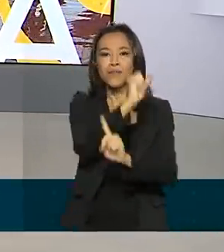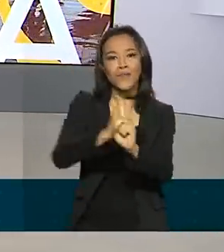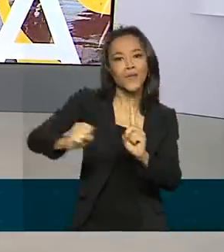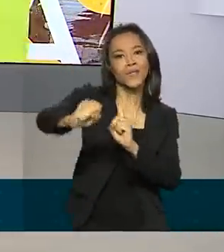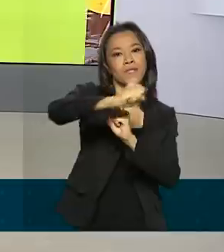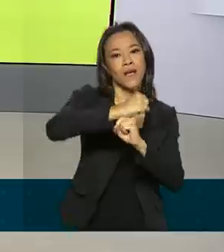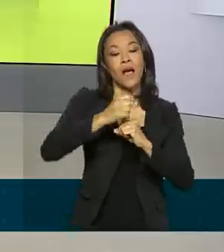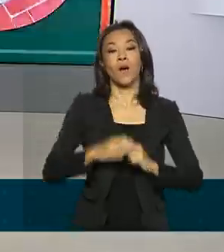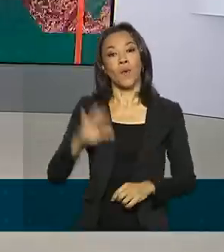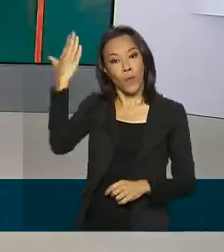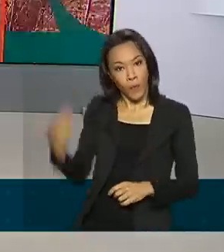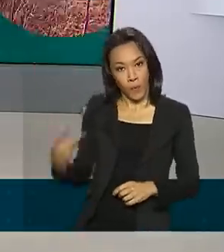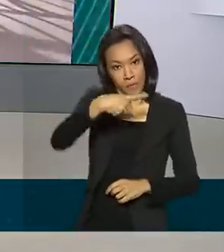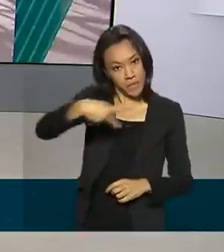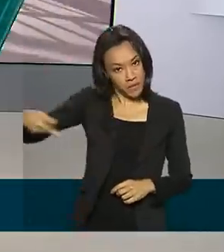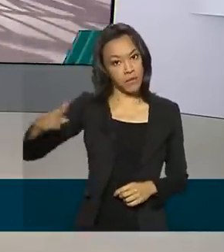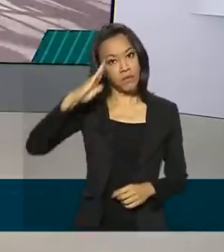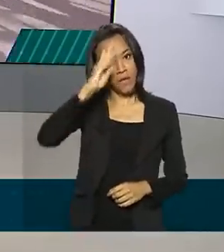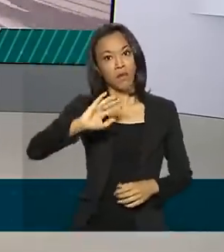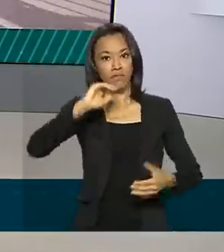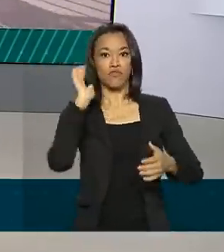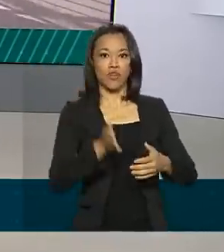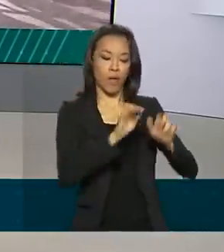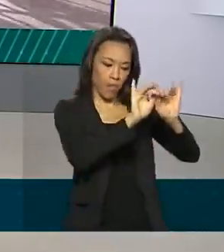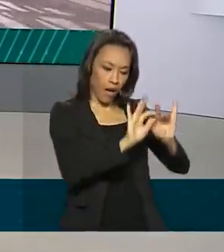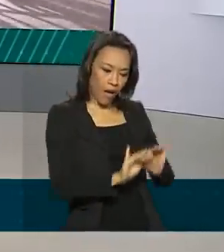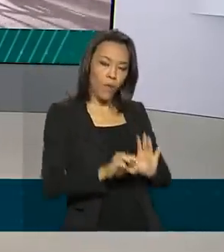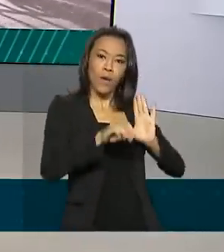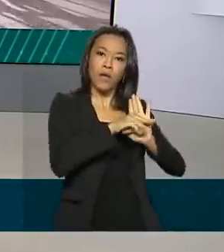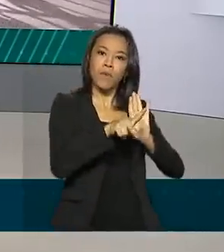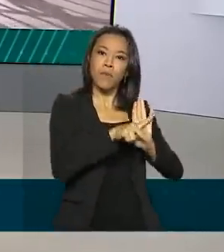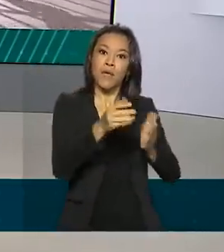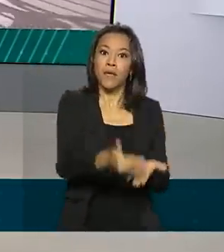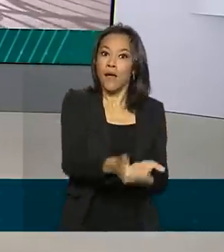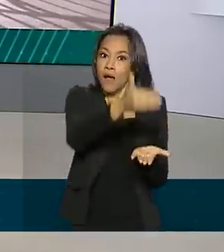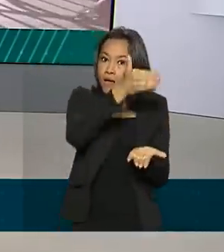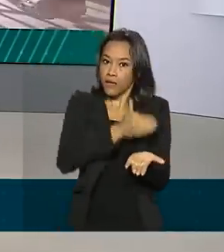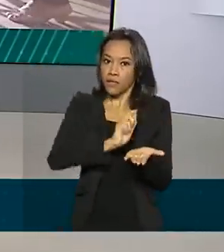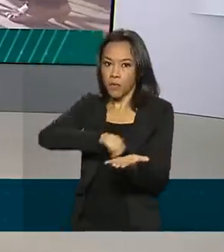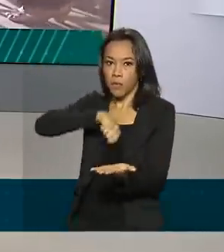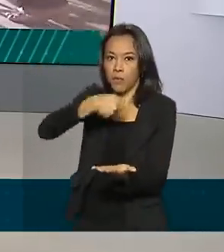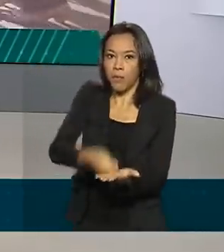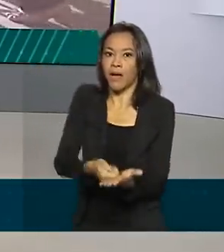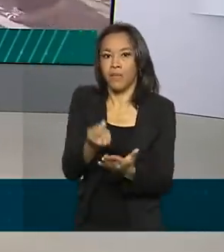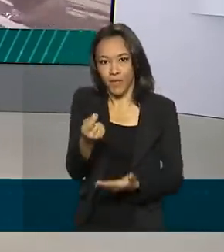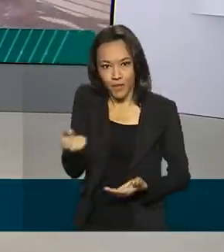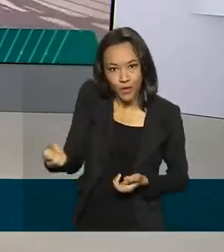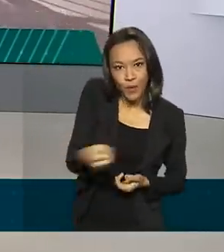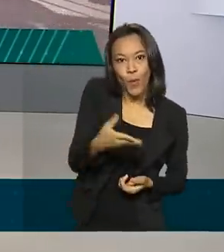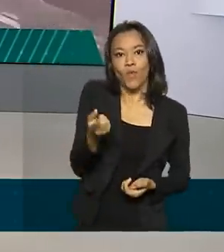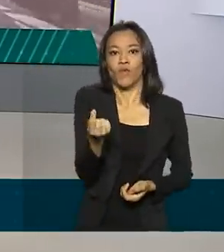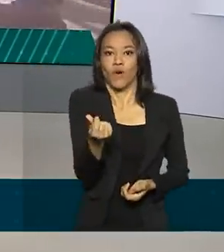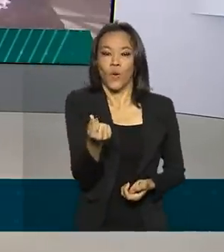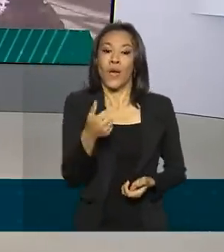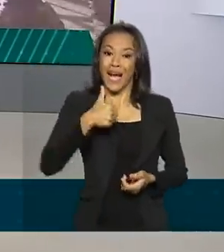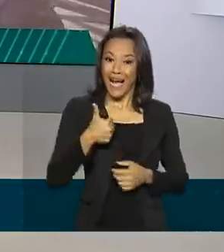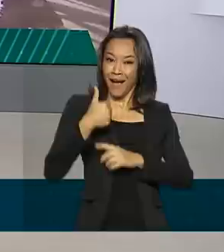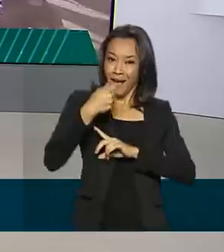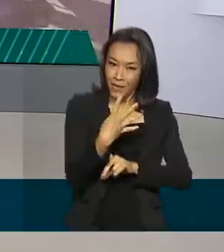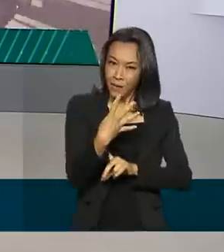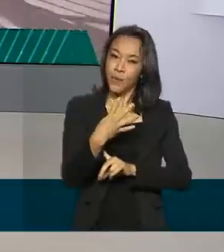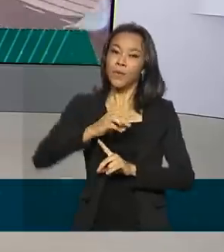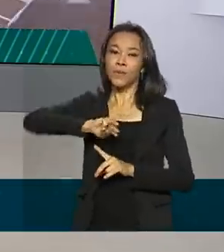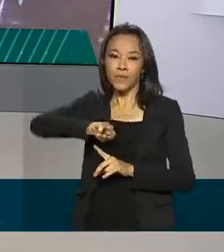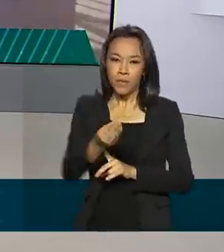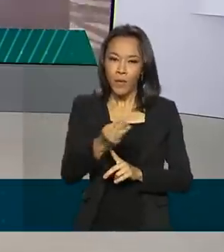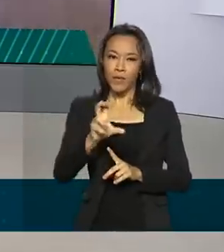presidente Jair Bolsonaro editou uma medida provisória que antecipa o pagamento do novo valor. No total de 14 milhões e meio de